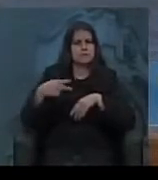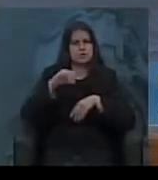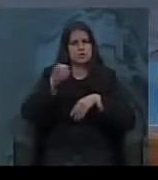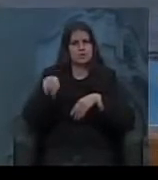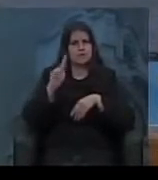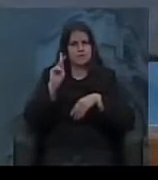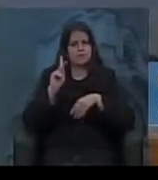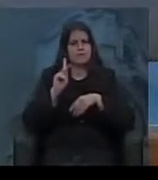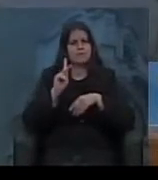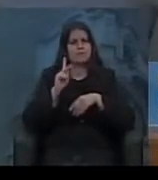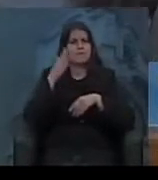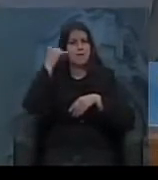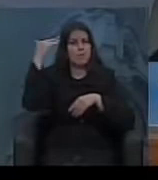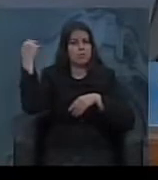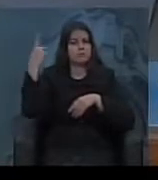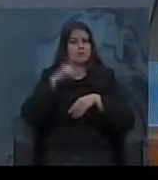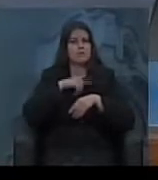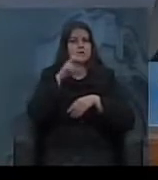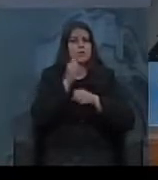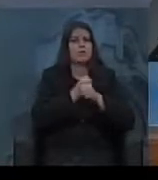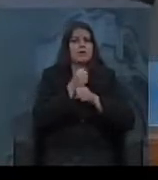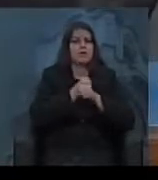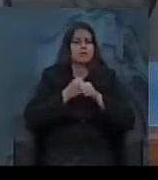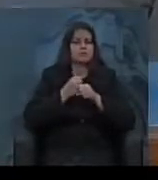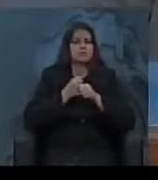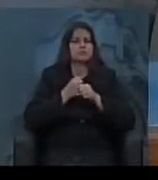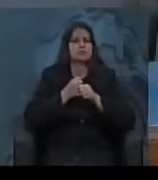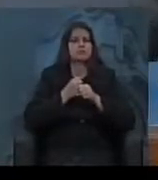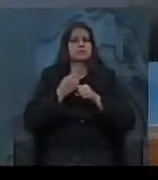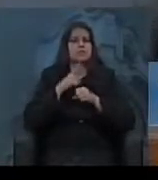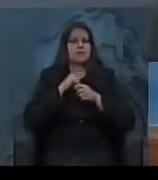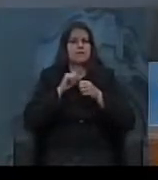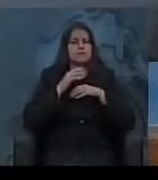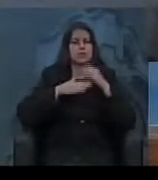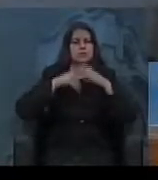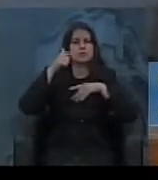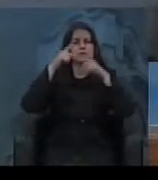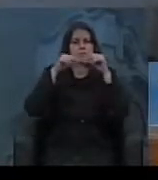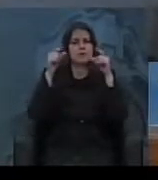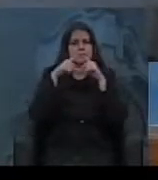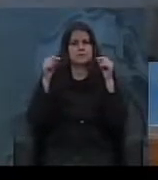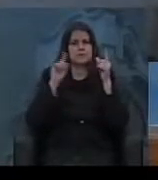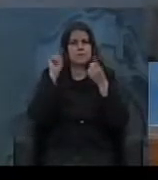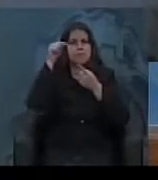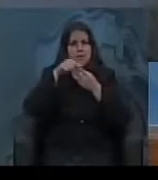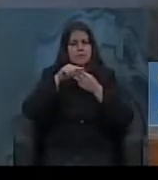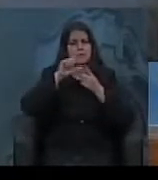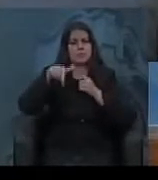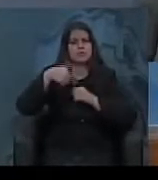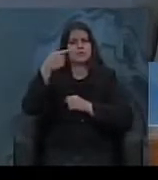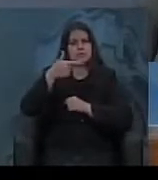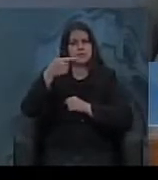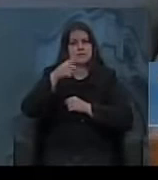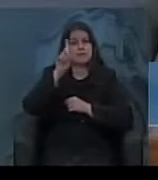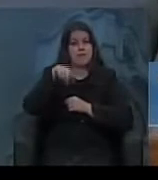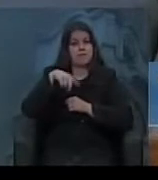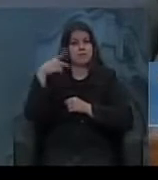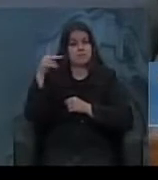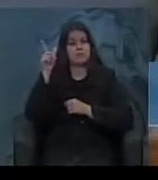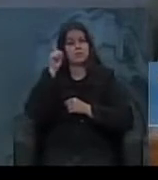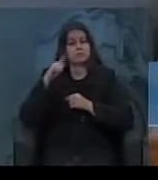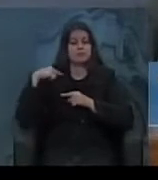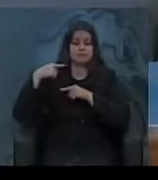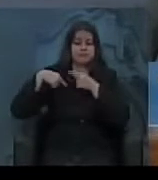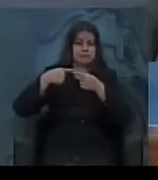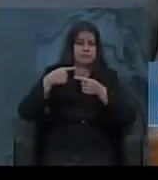Kubitschek, o famoso pelos 50 anos em 5, a construção de Brasília, o plano de metas, e o vice, ou seja, o herdeiro do